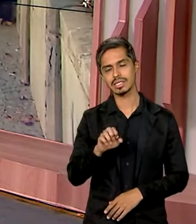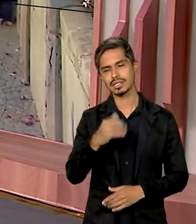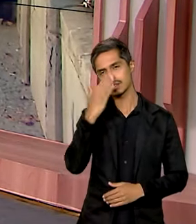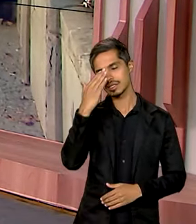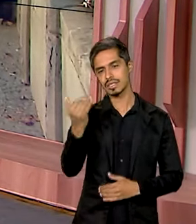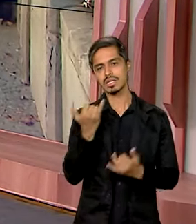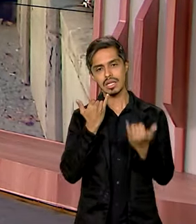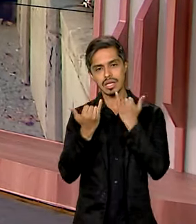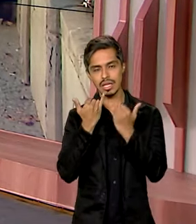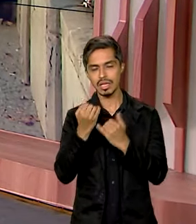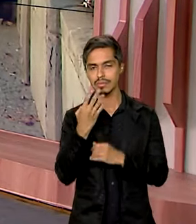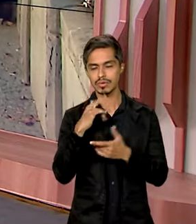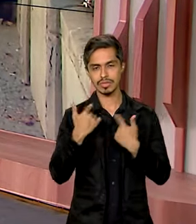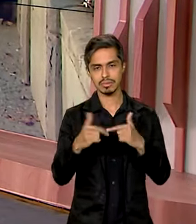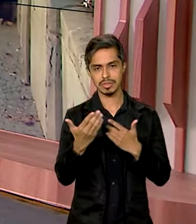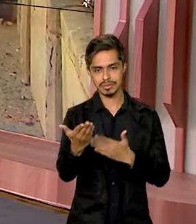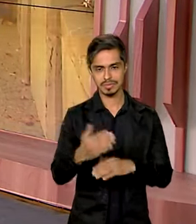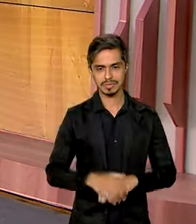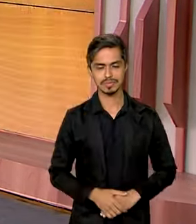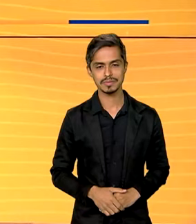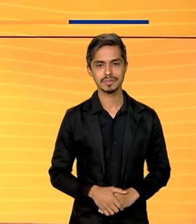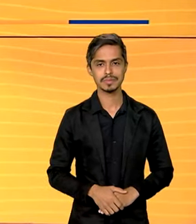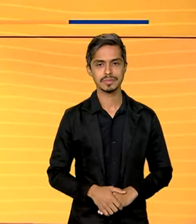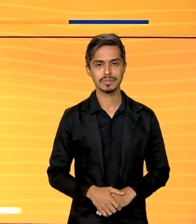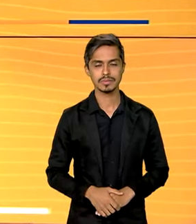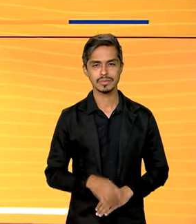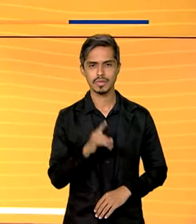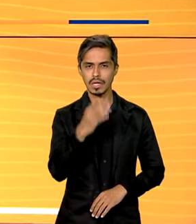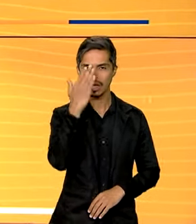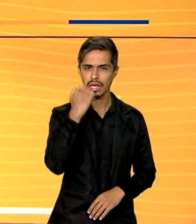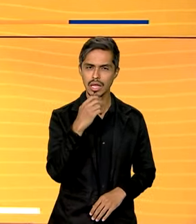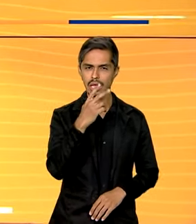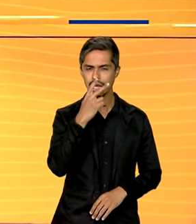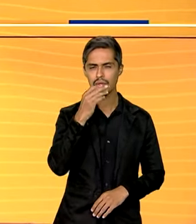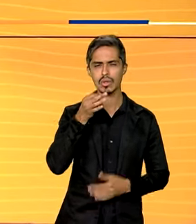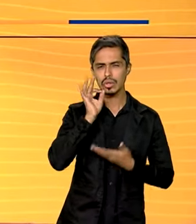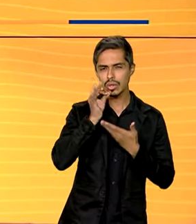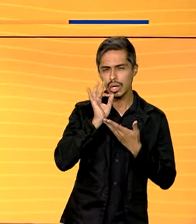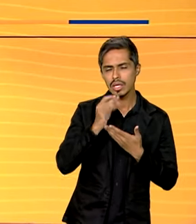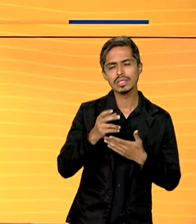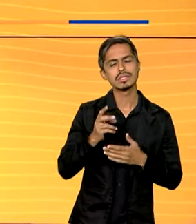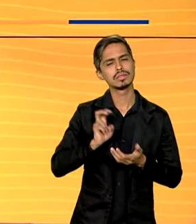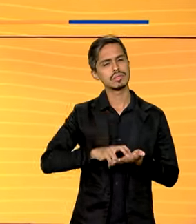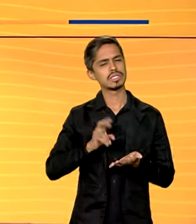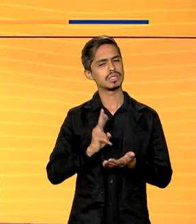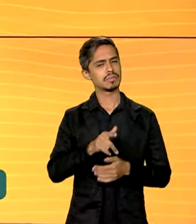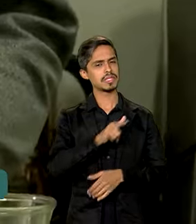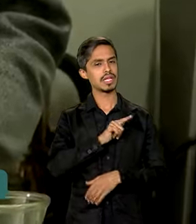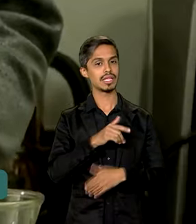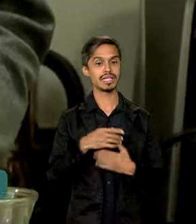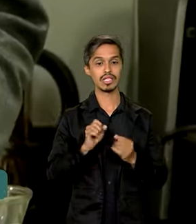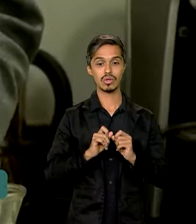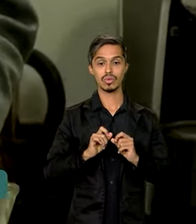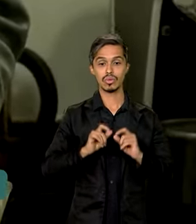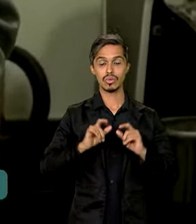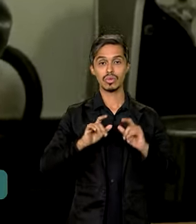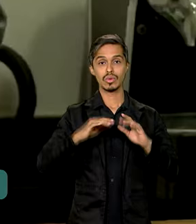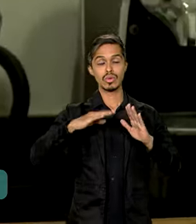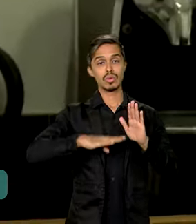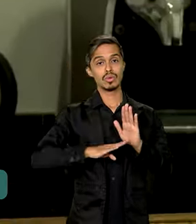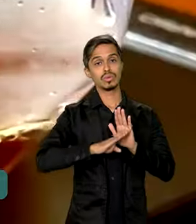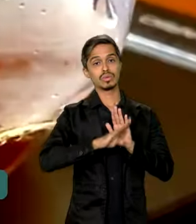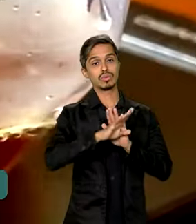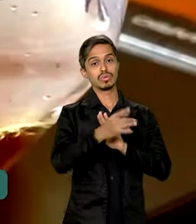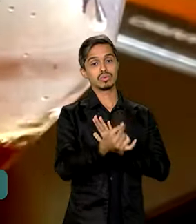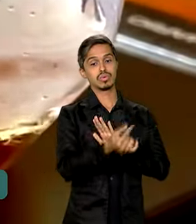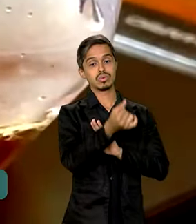bom trabalho para você aí no Rio de Janeiro. Você sabe aquele cafezinho de toda manhã? Ele está em alta no exterior e aqui no